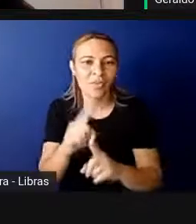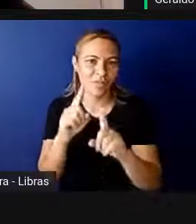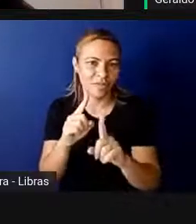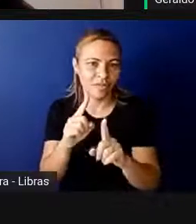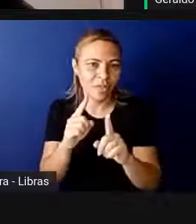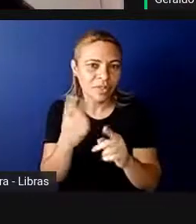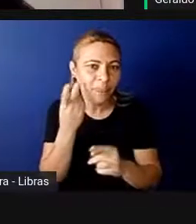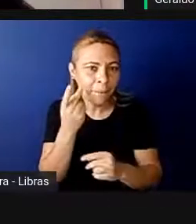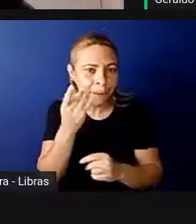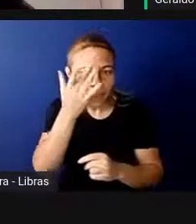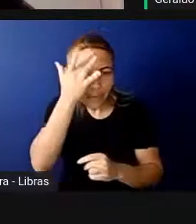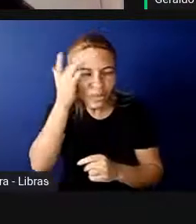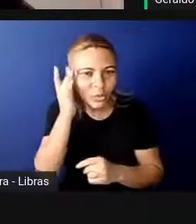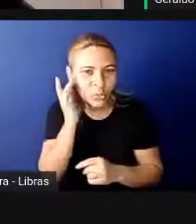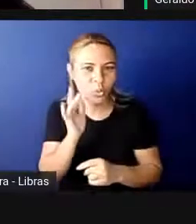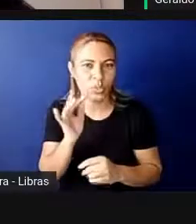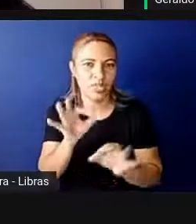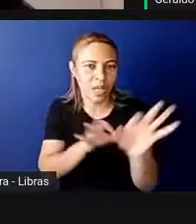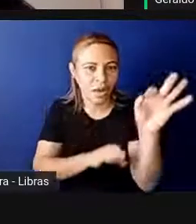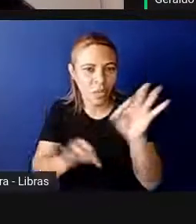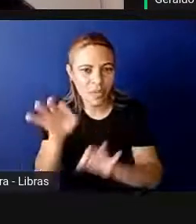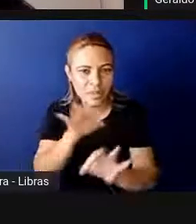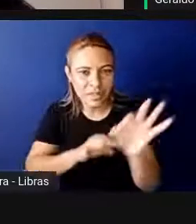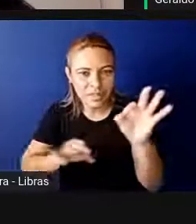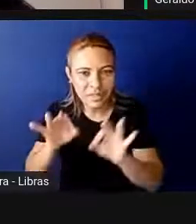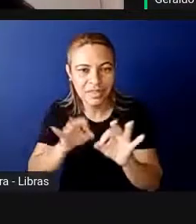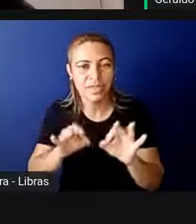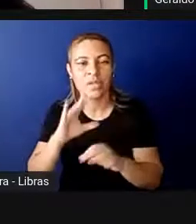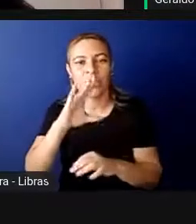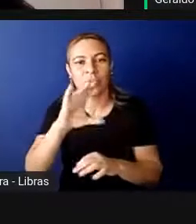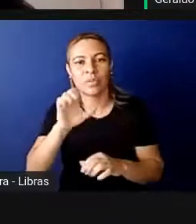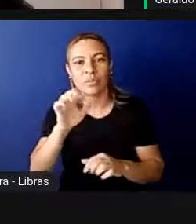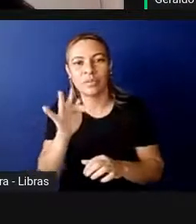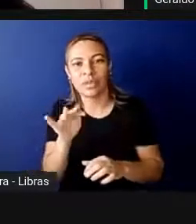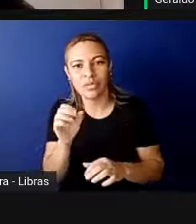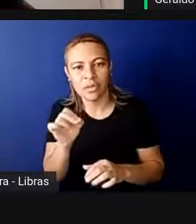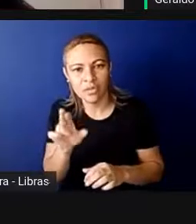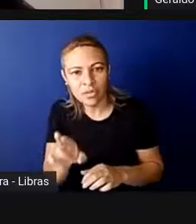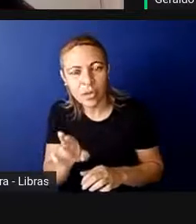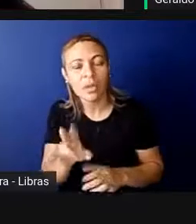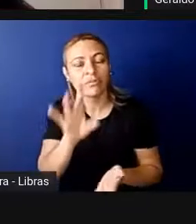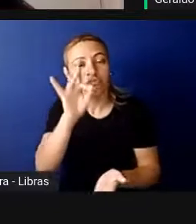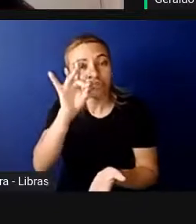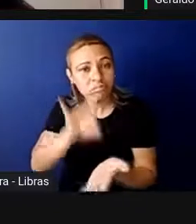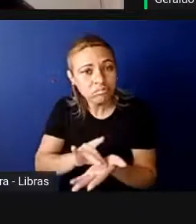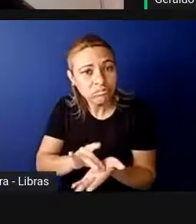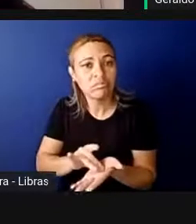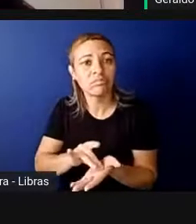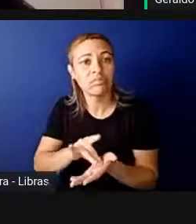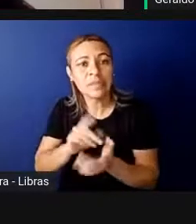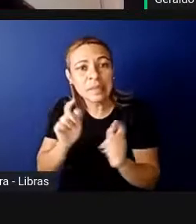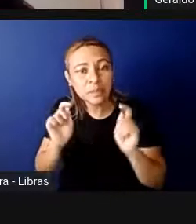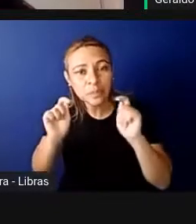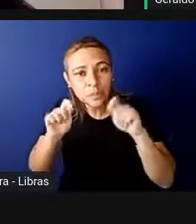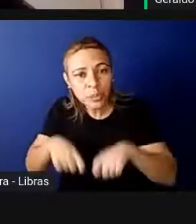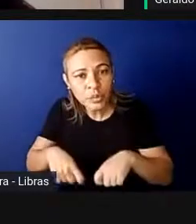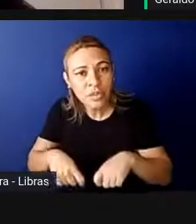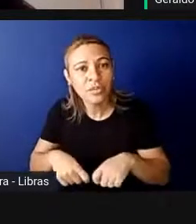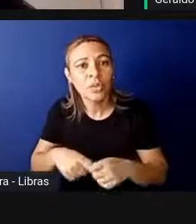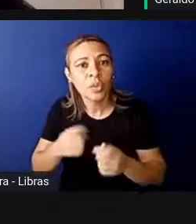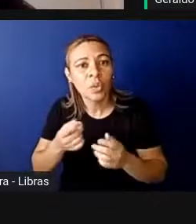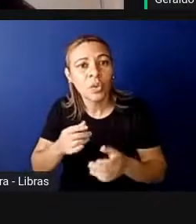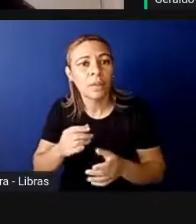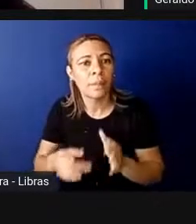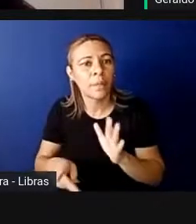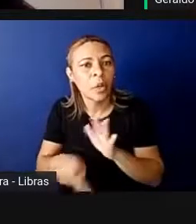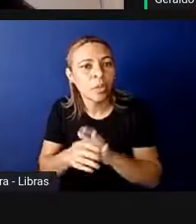organizou o congresso, CFOF, de fato, se fosse possível constituir um